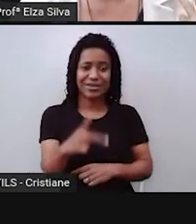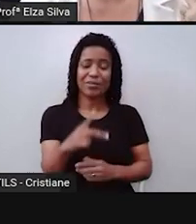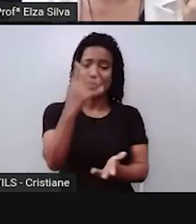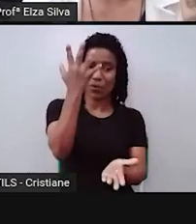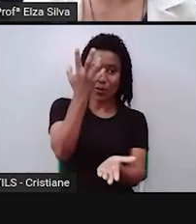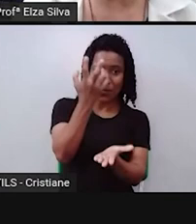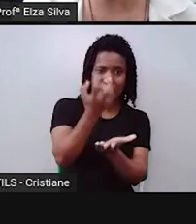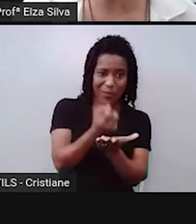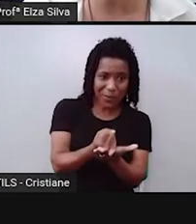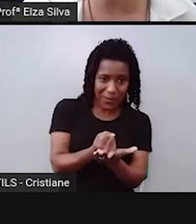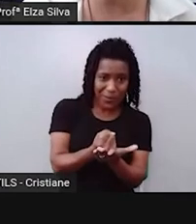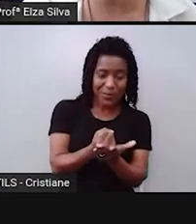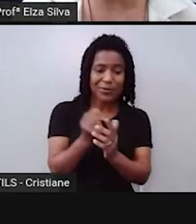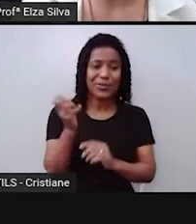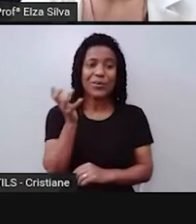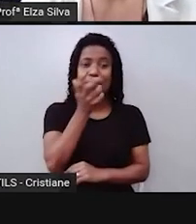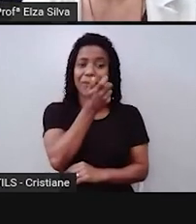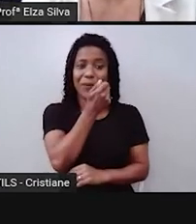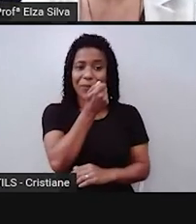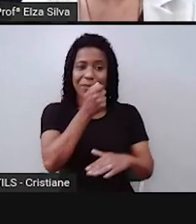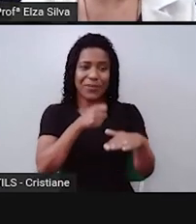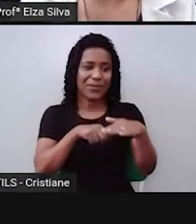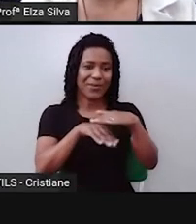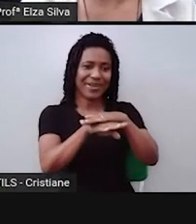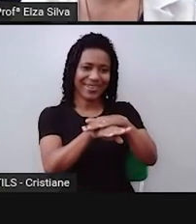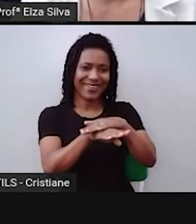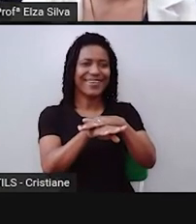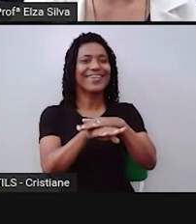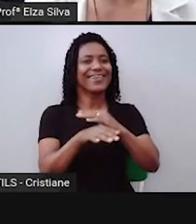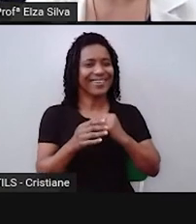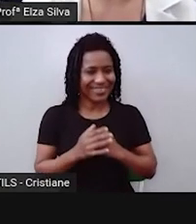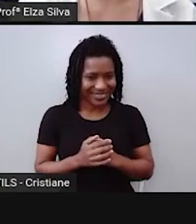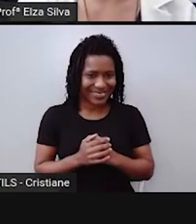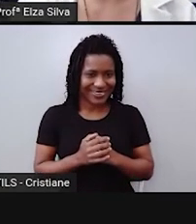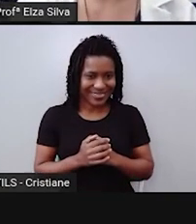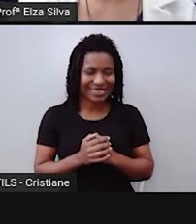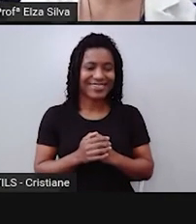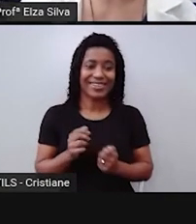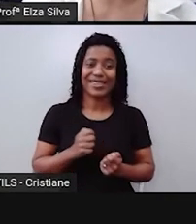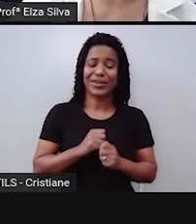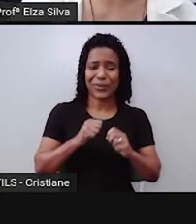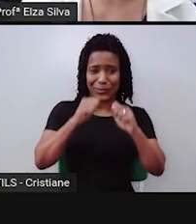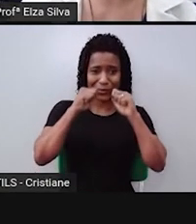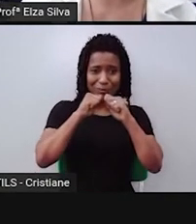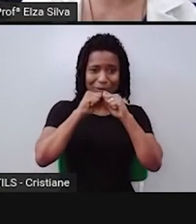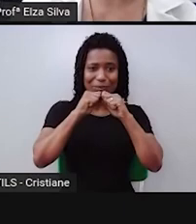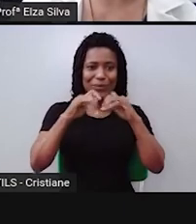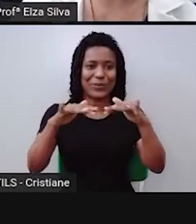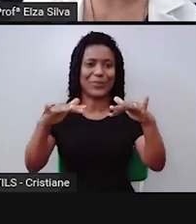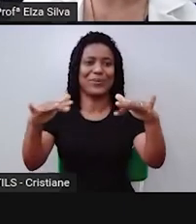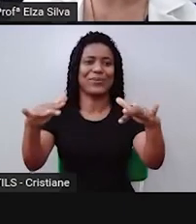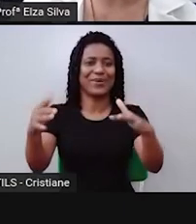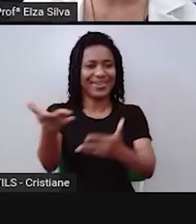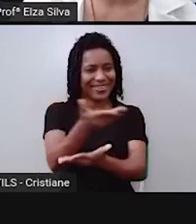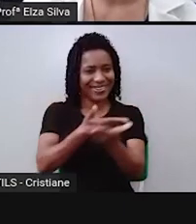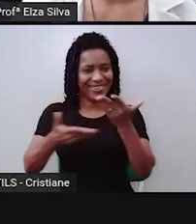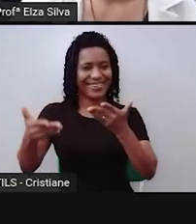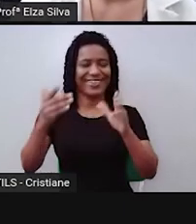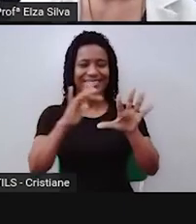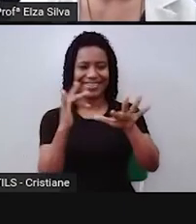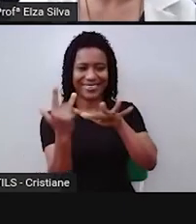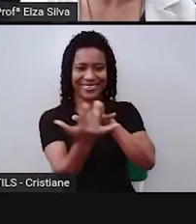você pode salvar este meme e compartilhar com seus amigos, seus colegas pelas redes sociais.